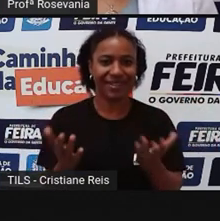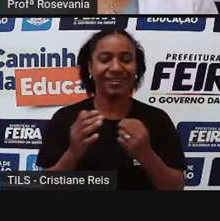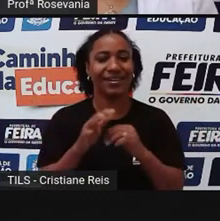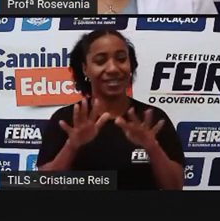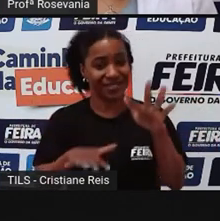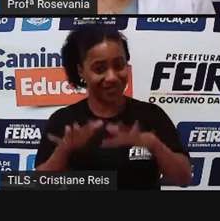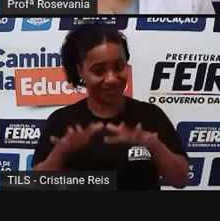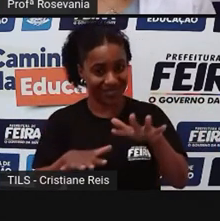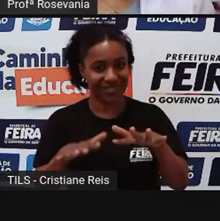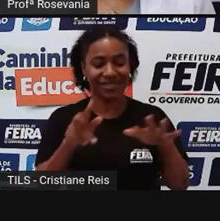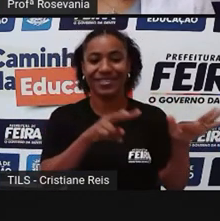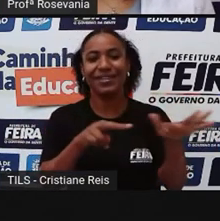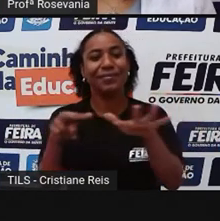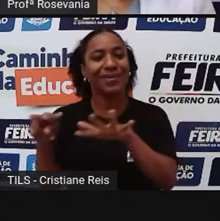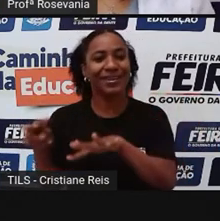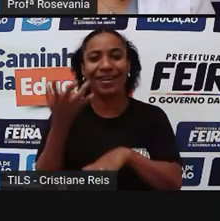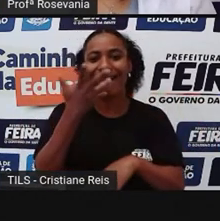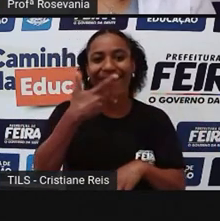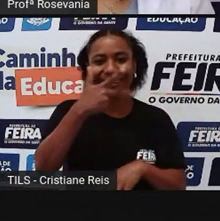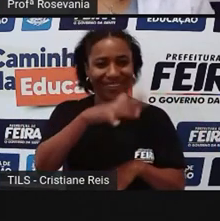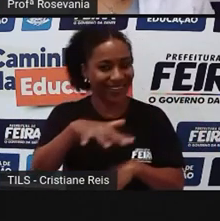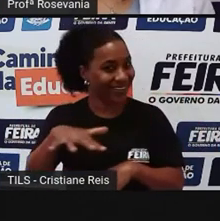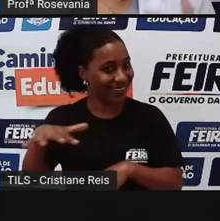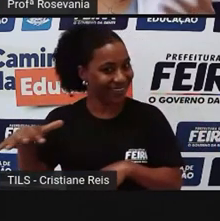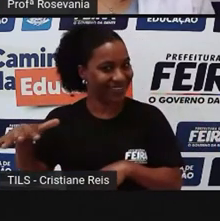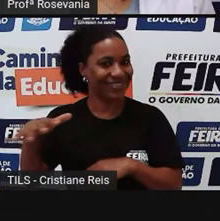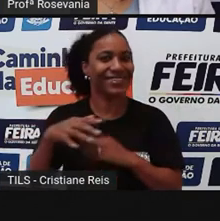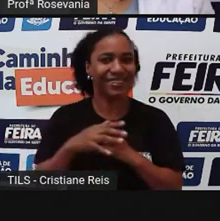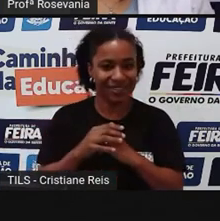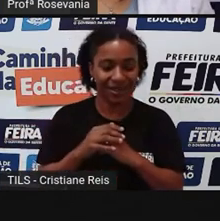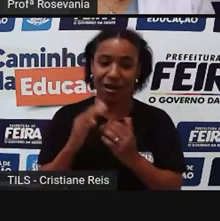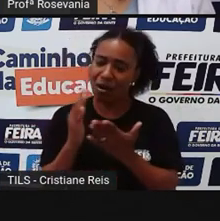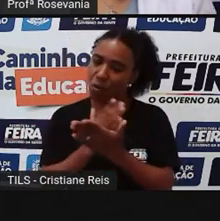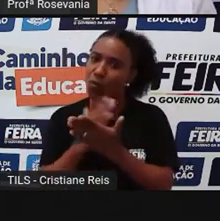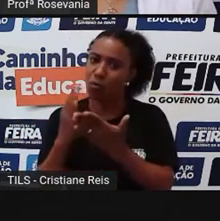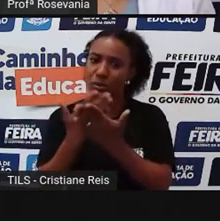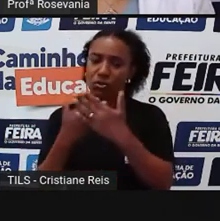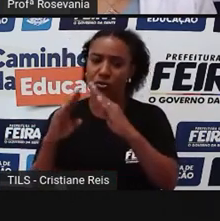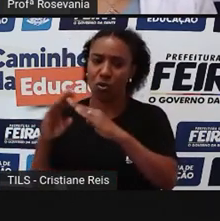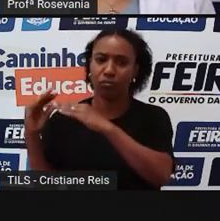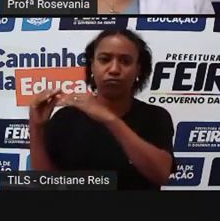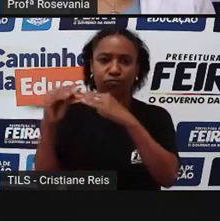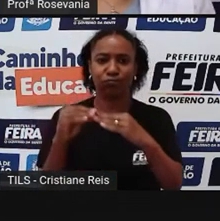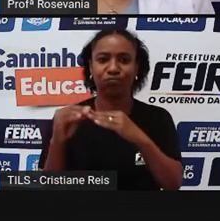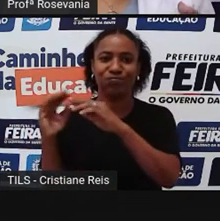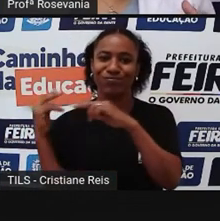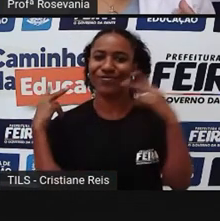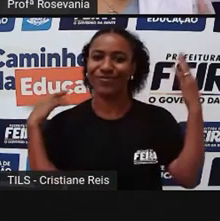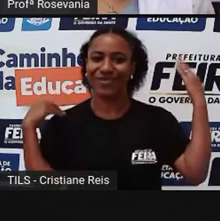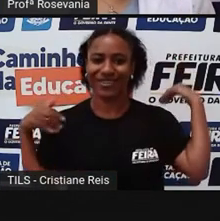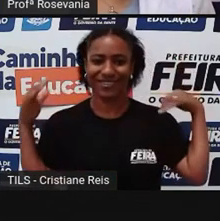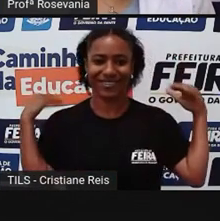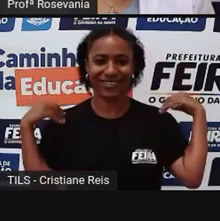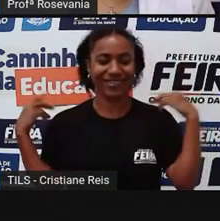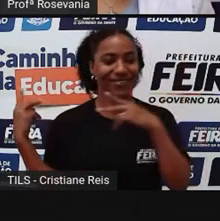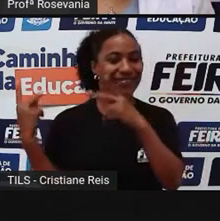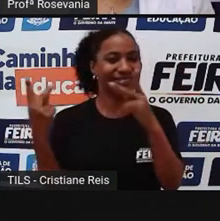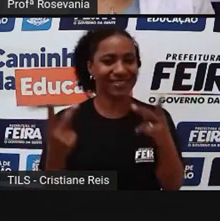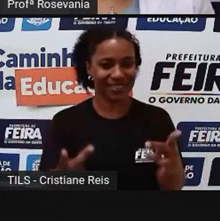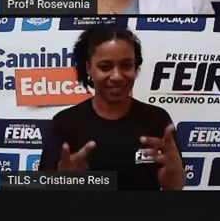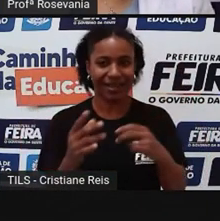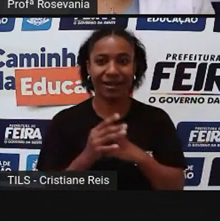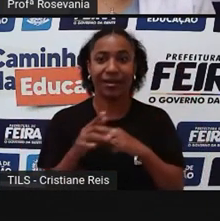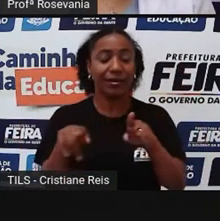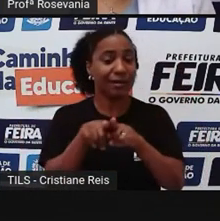criança, ou na semana do estudante, que esse ano, por conta da pandemia, não teve, muitas escolas levam, com pista de cooper, é bom para a população que vive